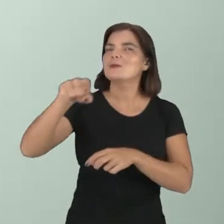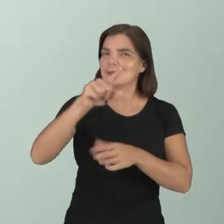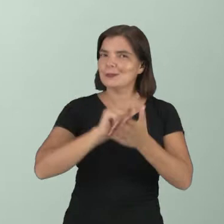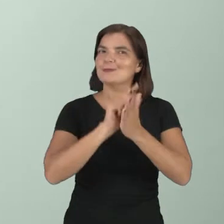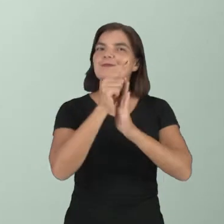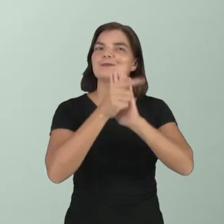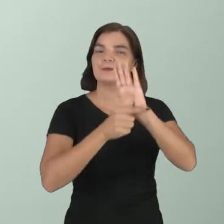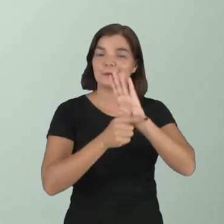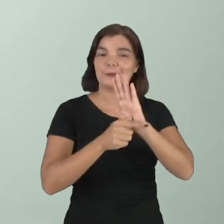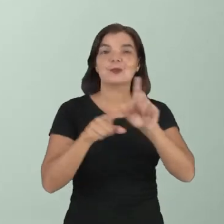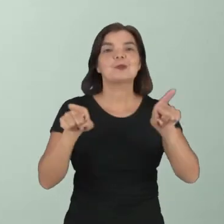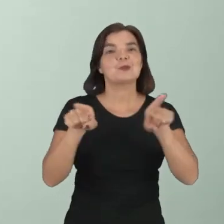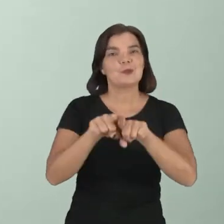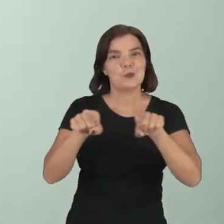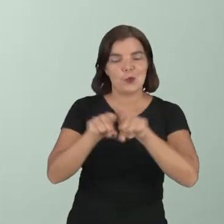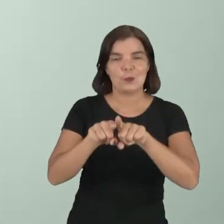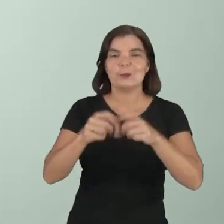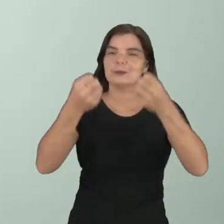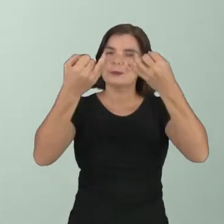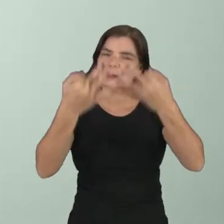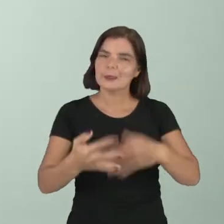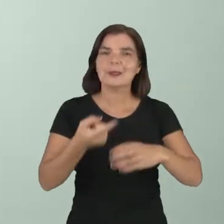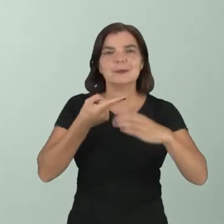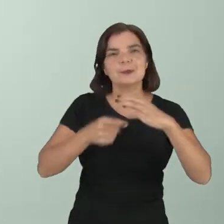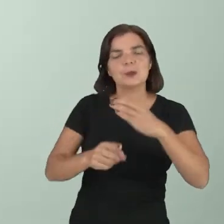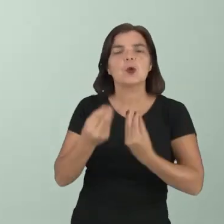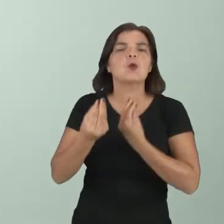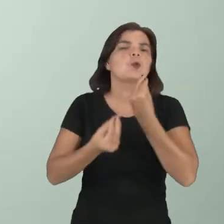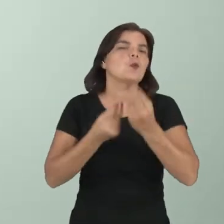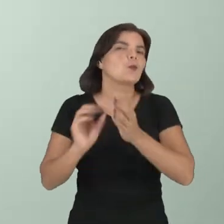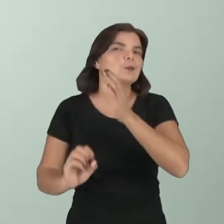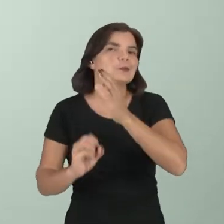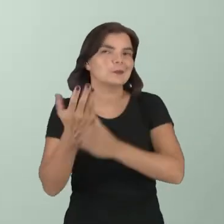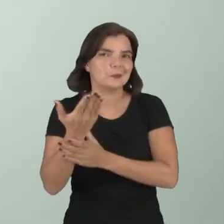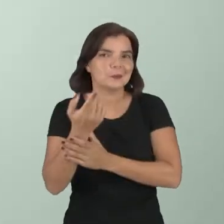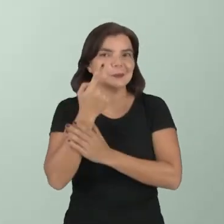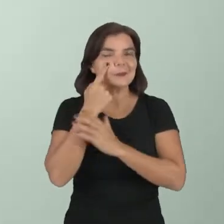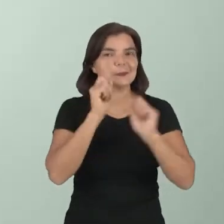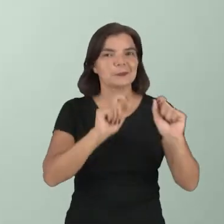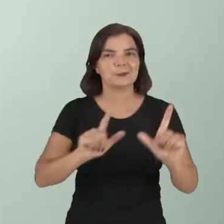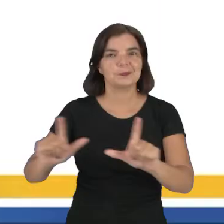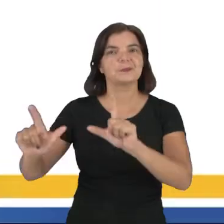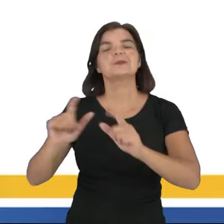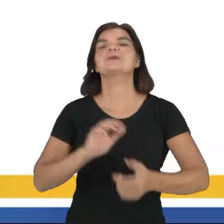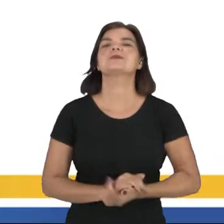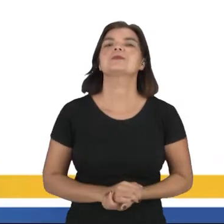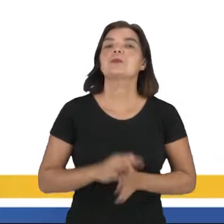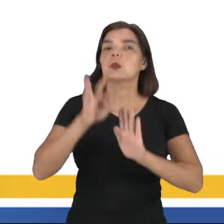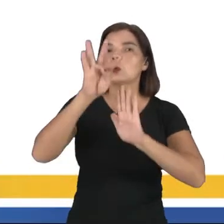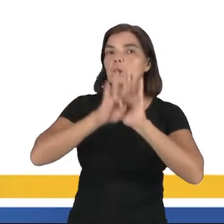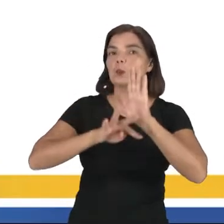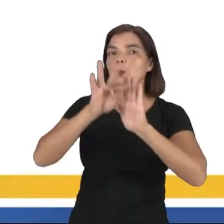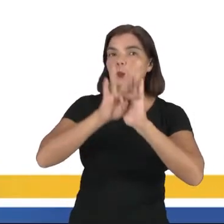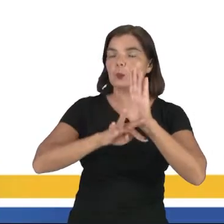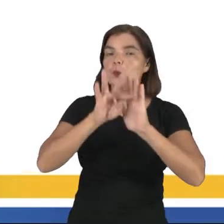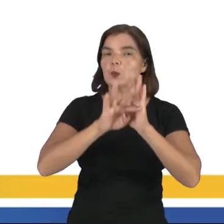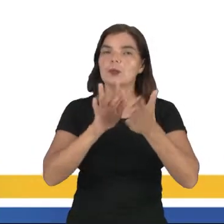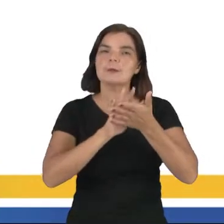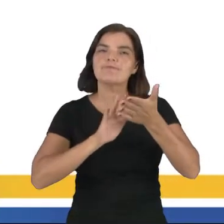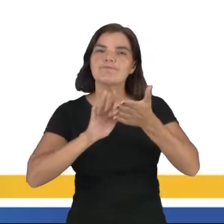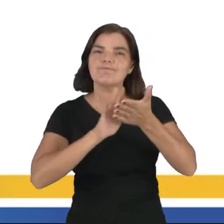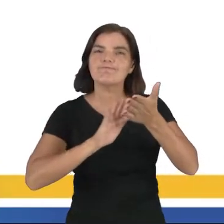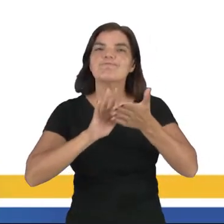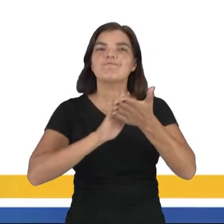esses gêneros. Vamos falar um pouco mais sobre eles. Como eles surgiram? Acompanhem. Os textos da cultura